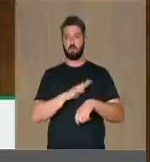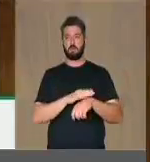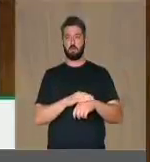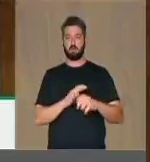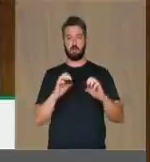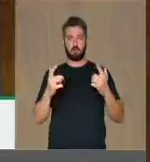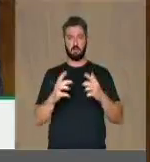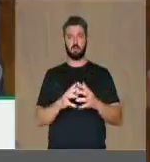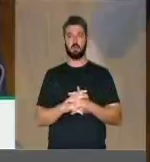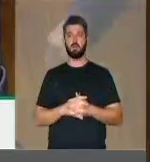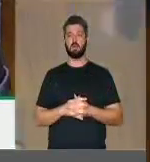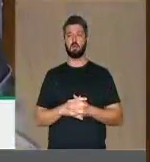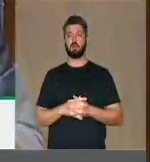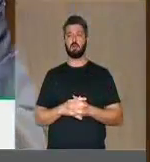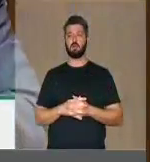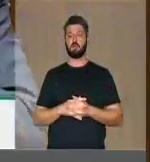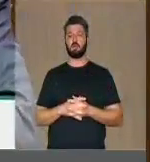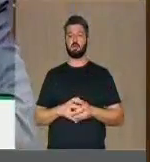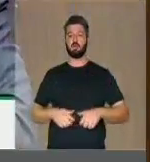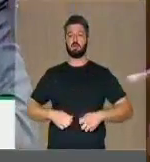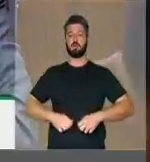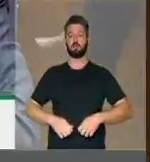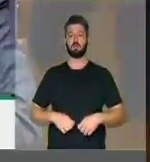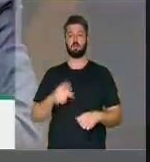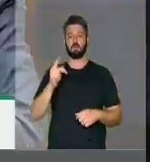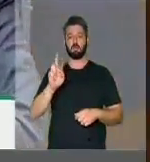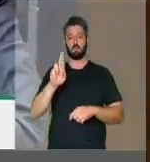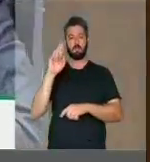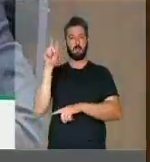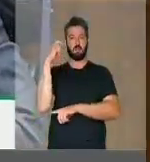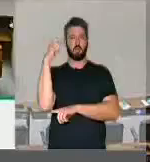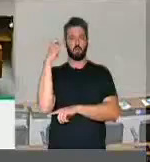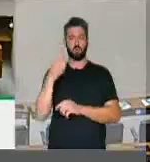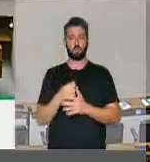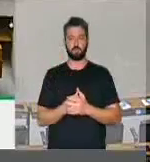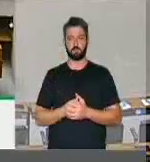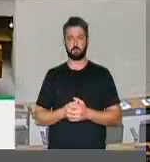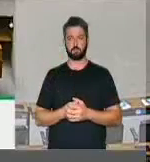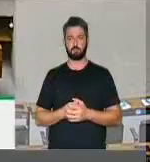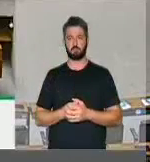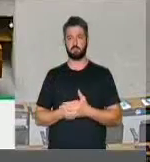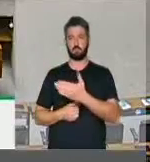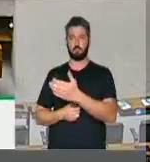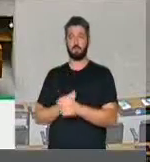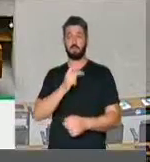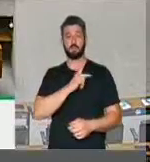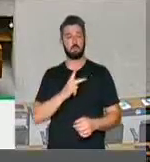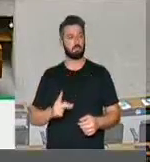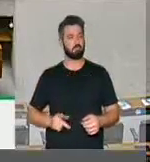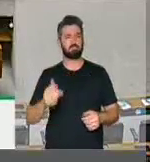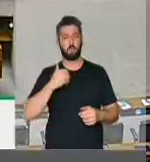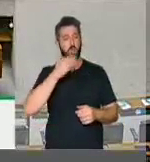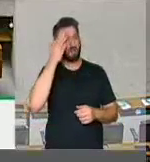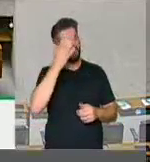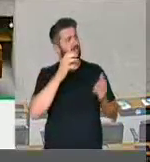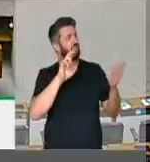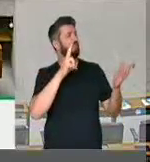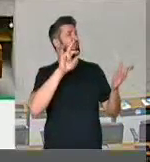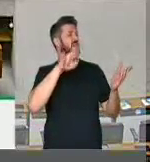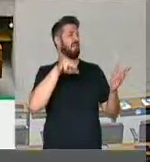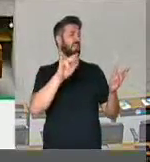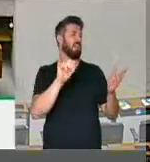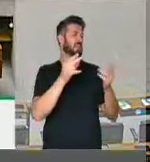Para o Rio Grande do Sul, deputado da UFR do Rio Grande do Sul. Senhor presidente, eu agradeço ao deputado Giovanni